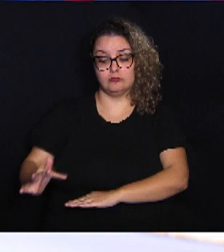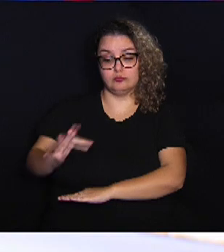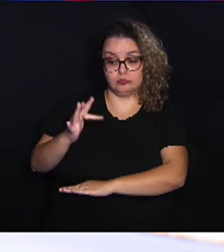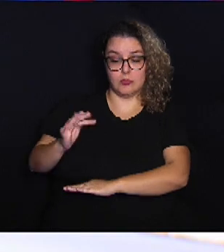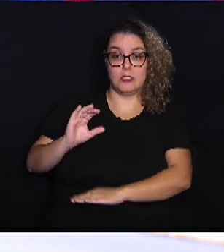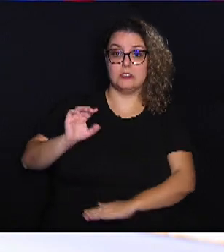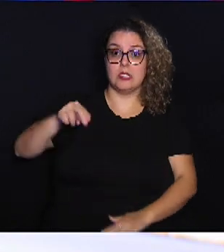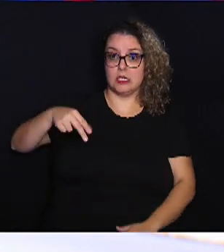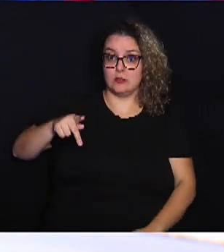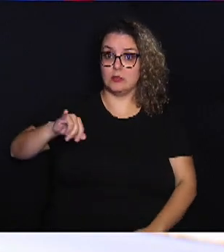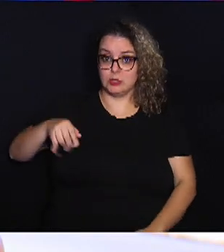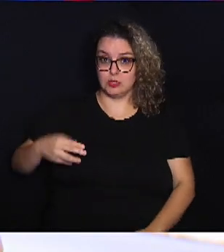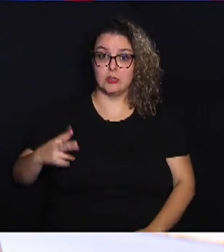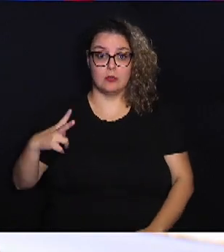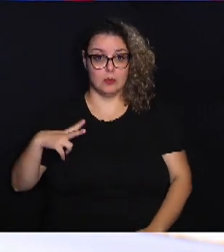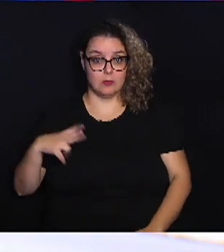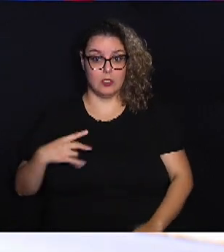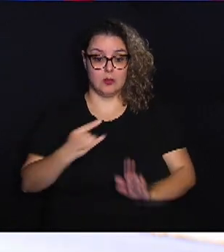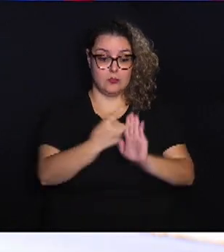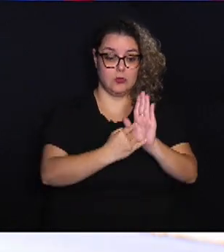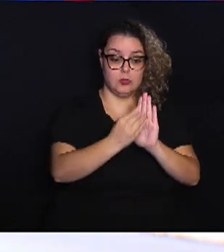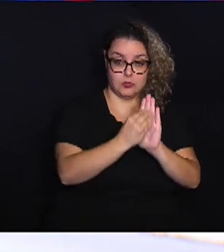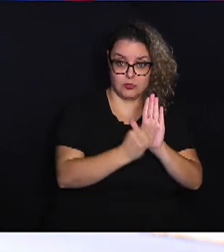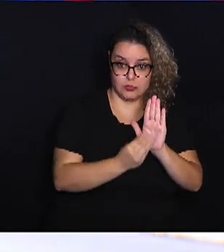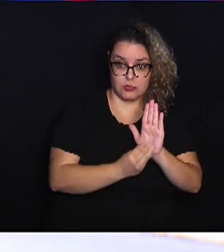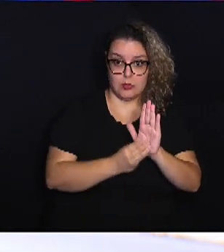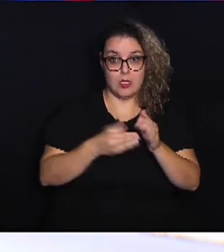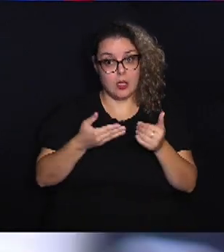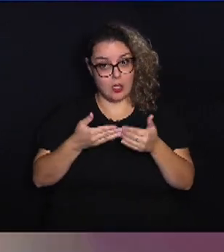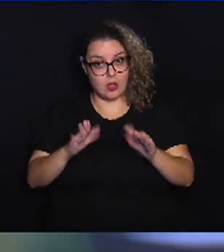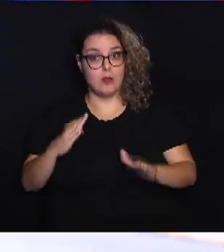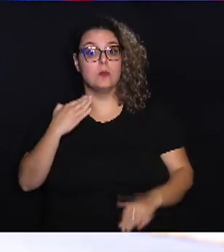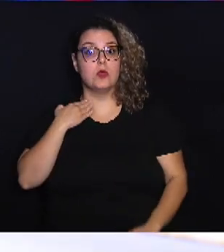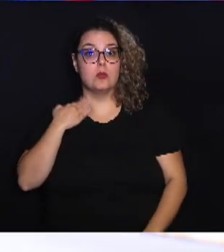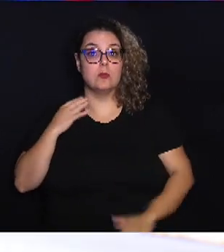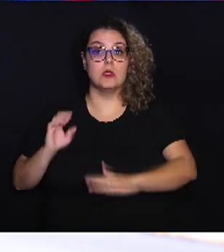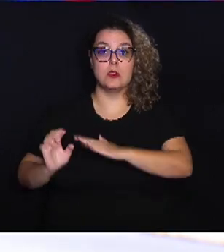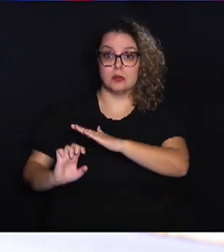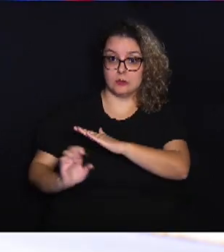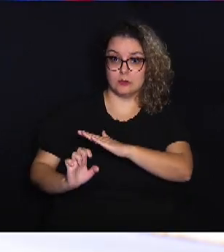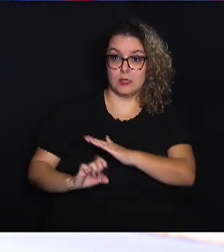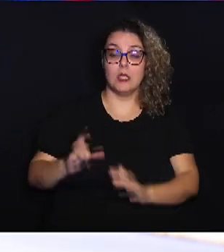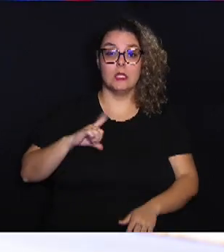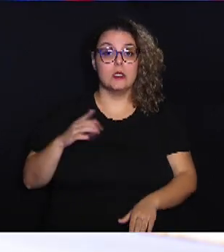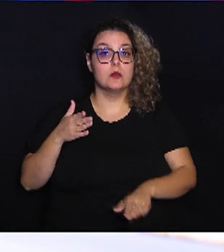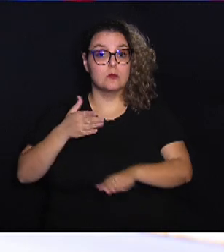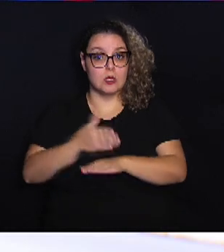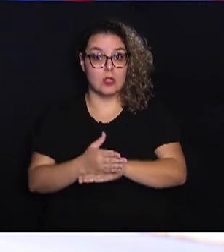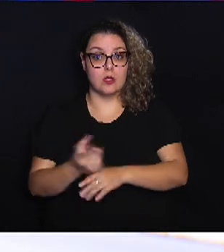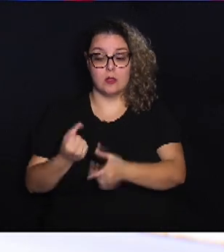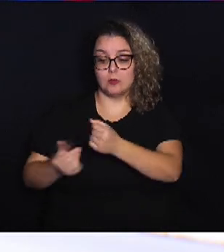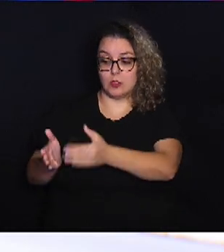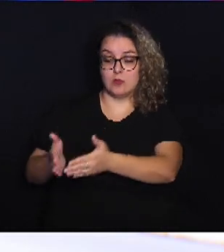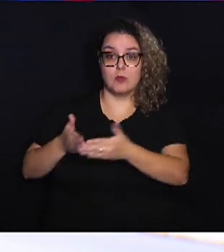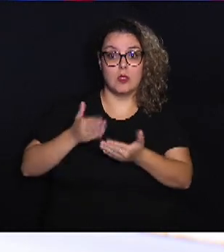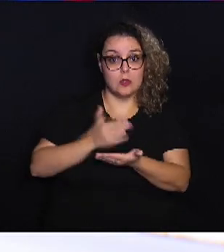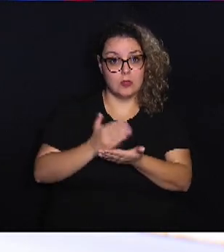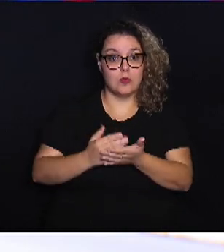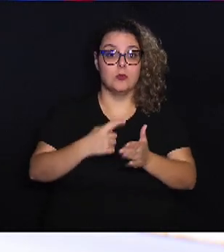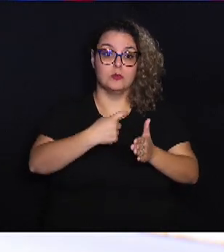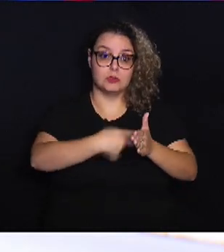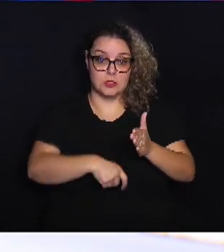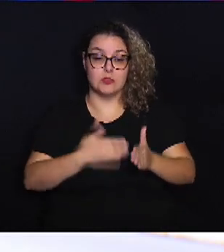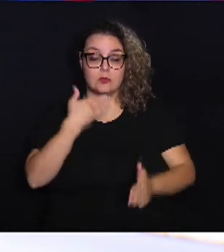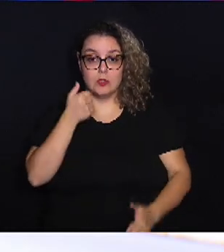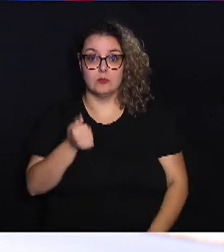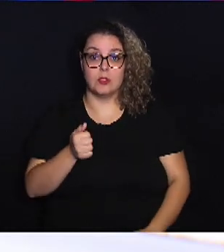próprio, podendo emitir notas fiscais, abrir uma conta empresarial, ter acesso a empréstimo com taxas melhores, além